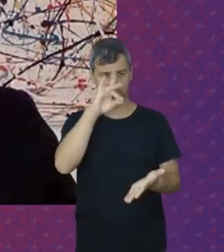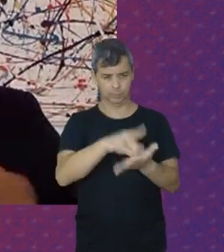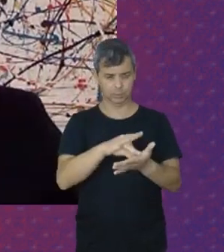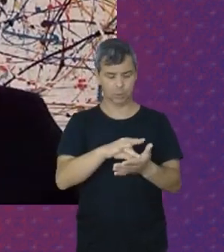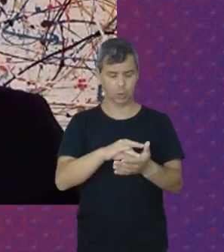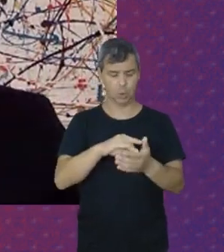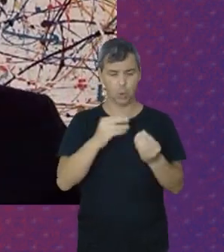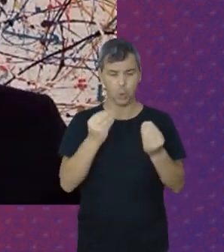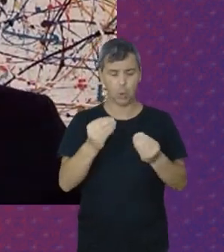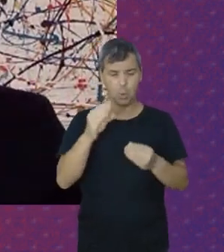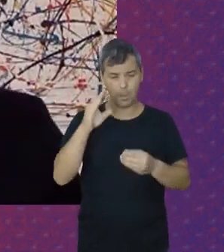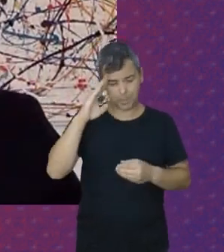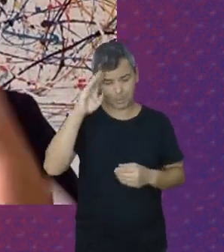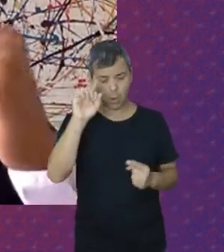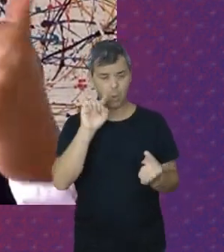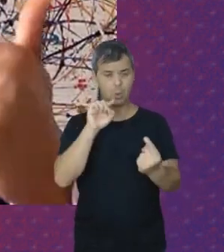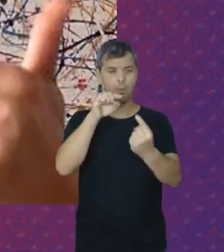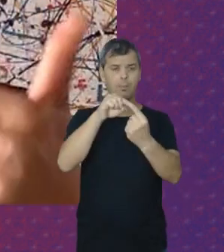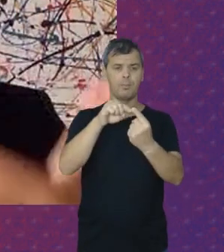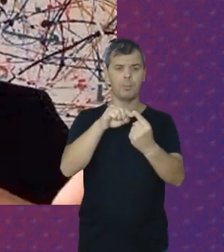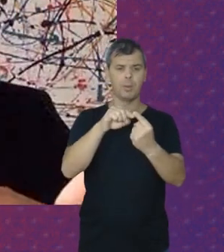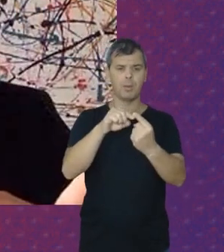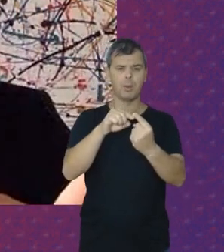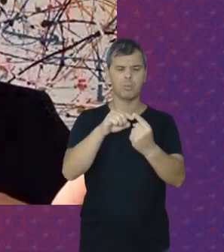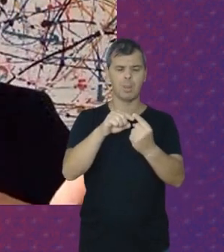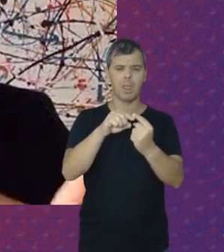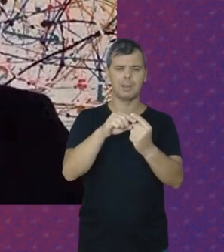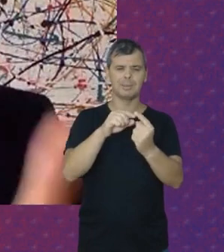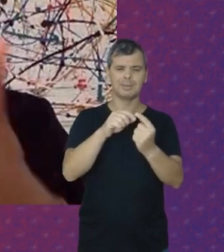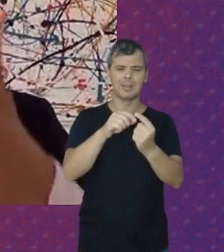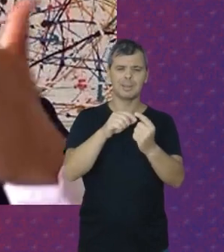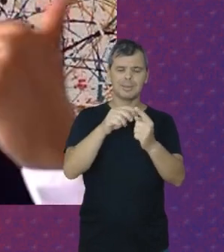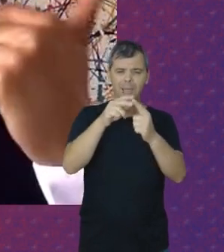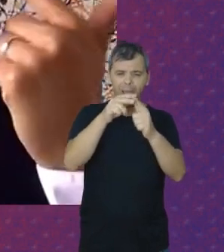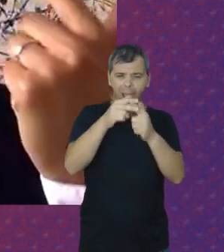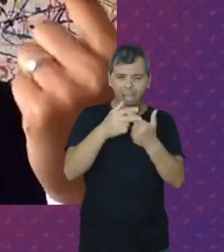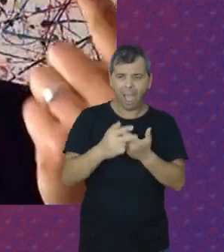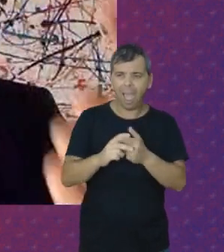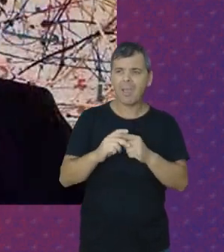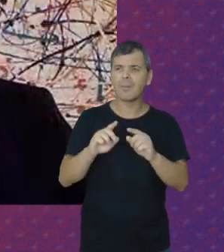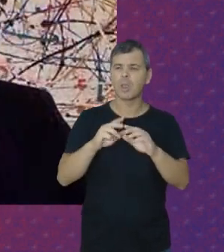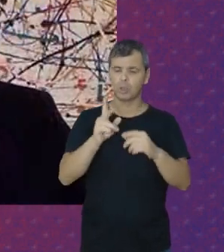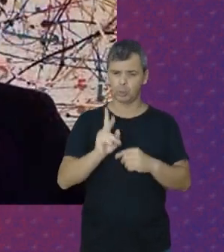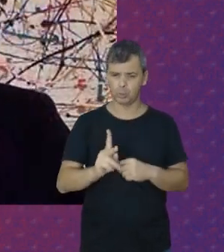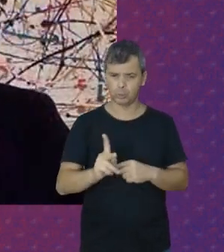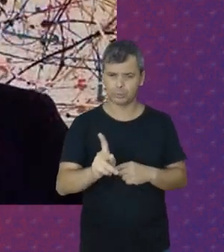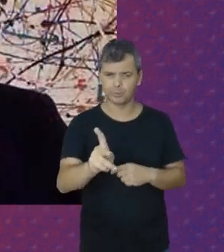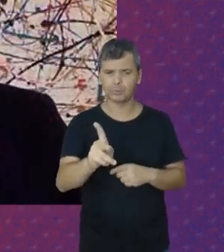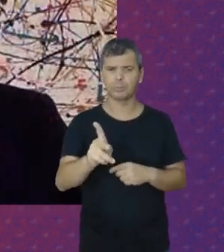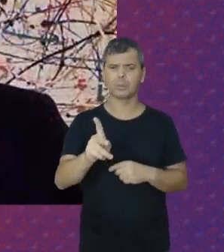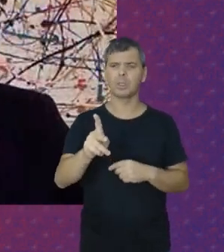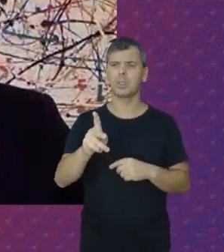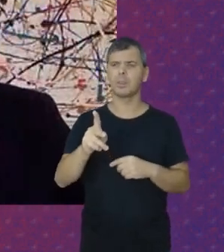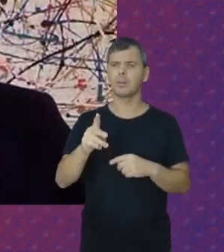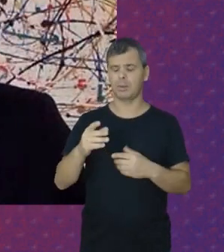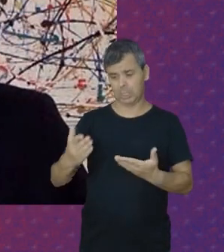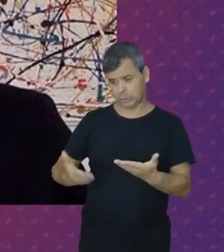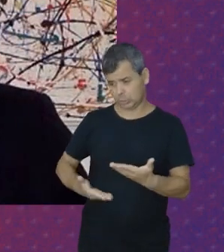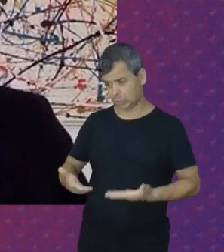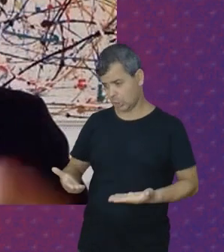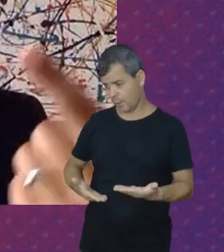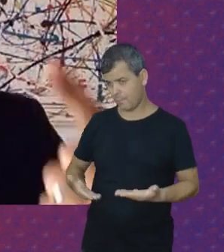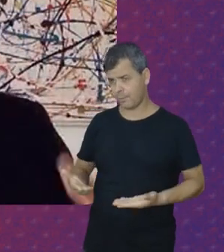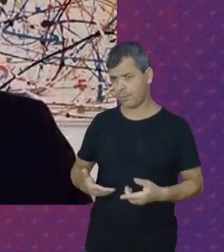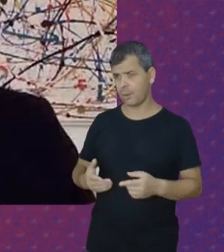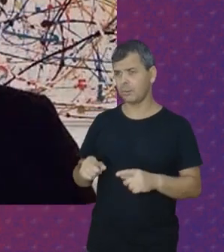Como principal Objetivo O disciplinamento Dessa mão De obra A continuidade Do regime De servidão